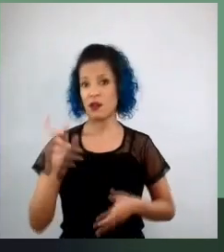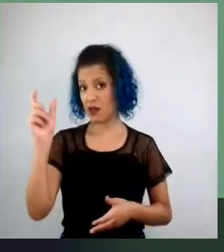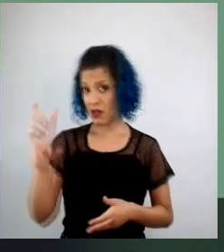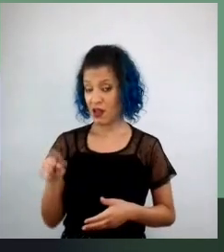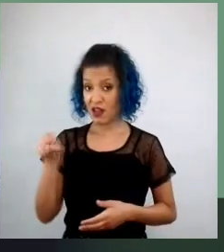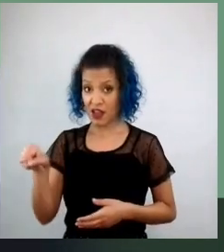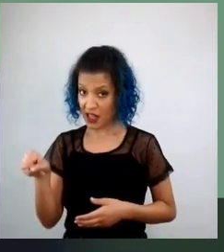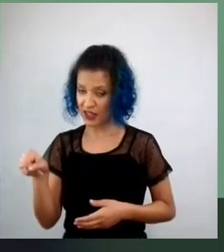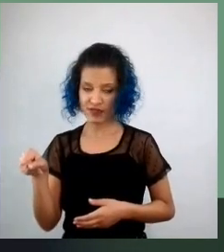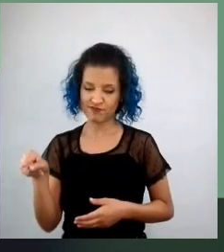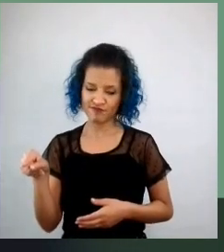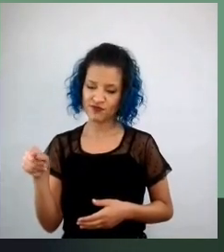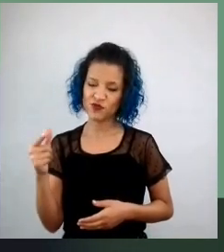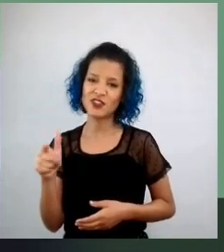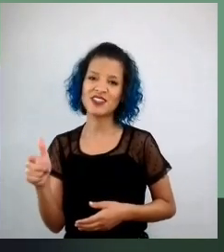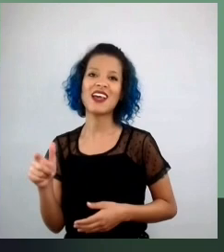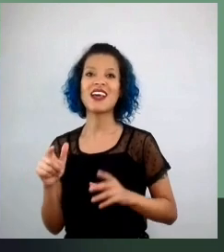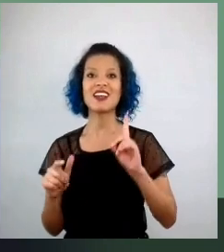Miami, né, Dani?